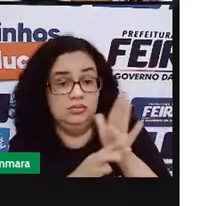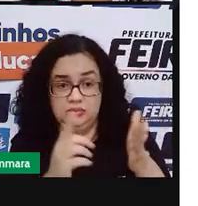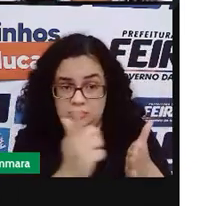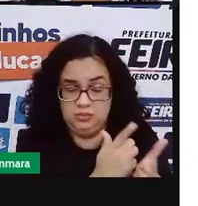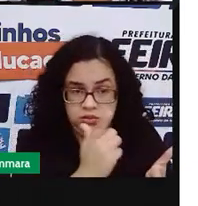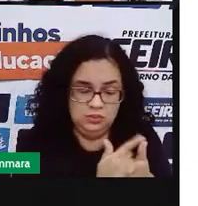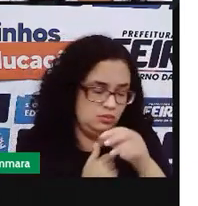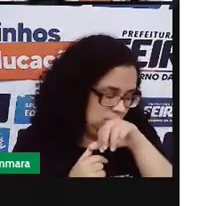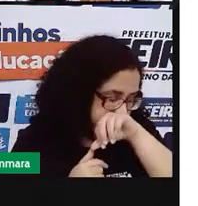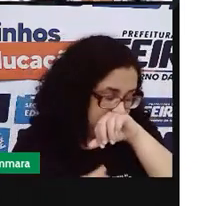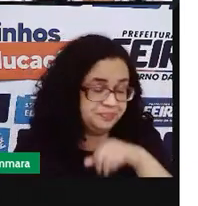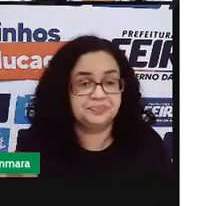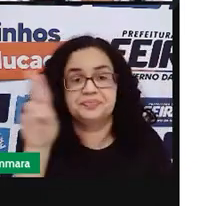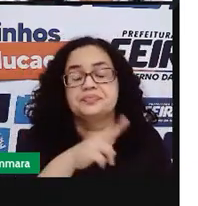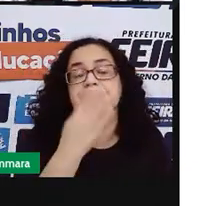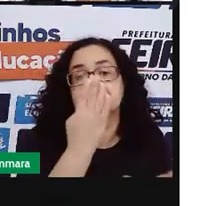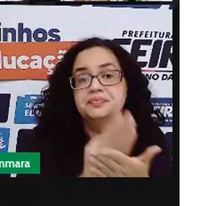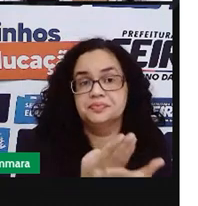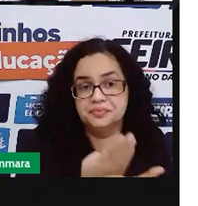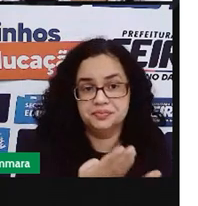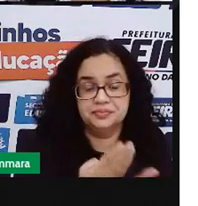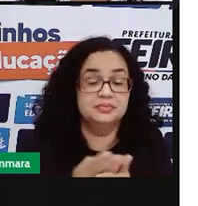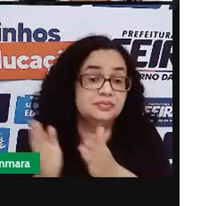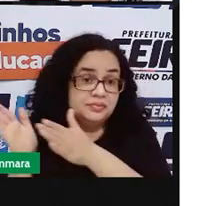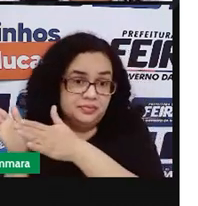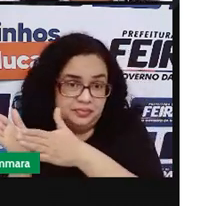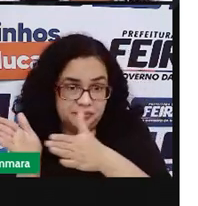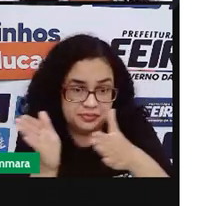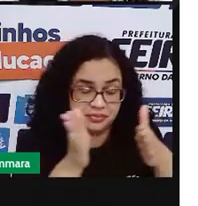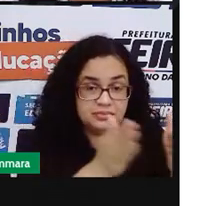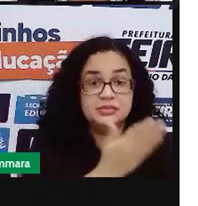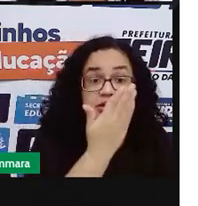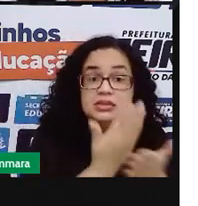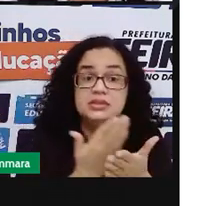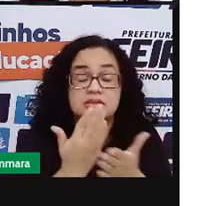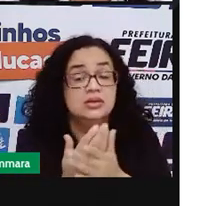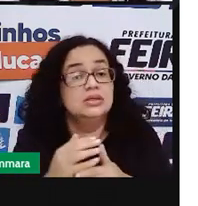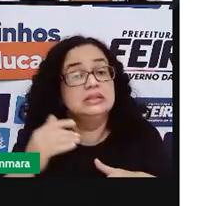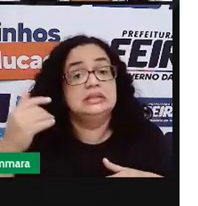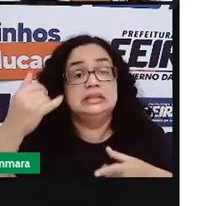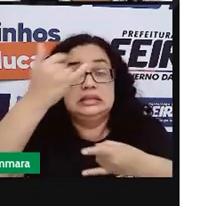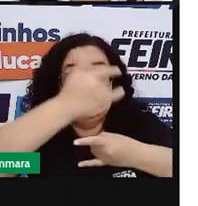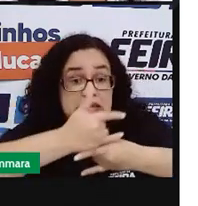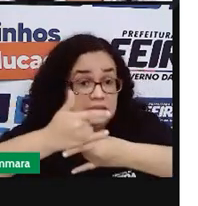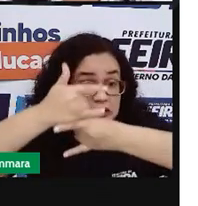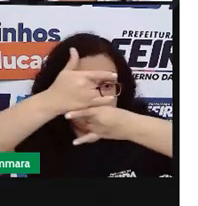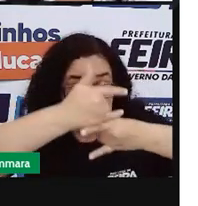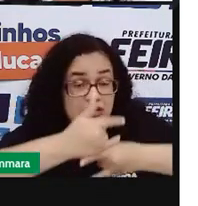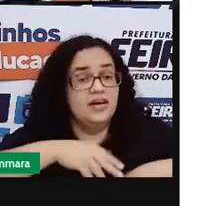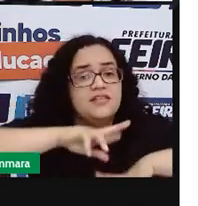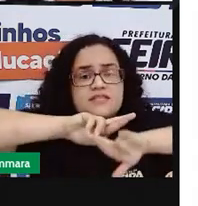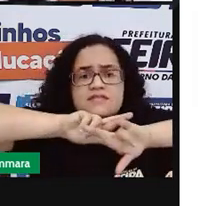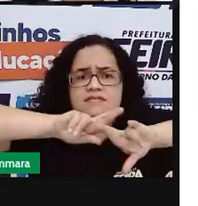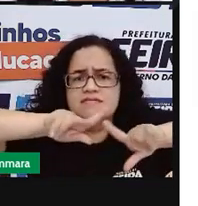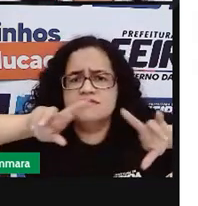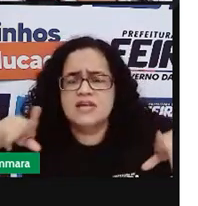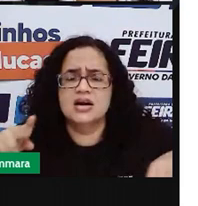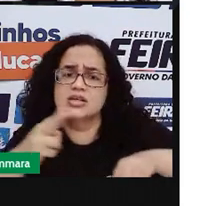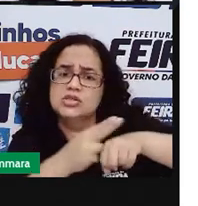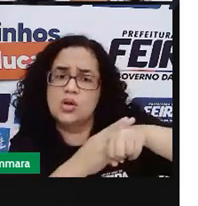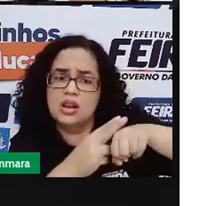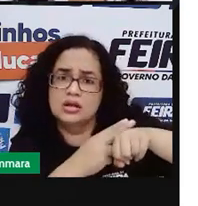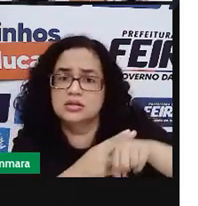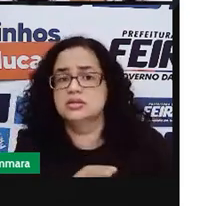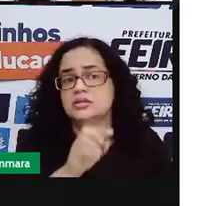que nós estudamos durante todo esse percurso das aulas online, nós trabalhamos vários gêneros e